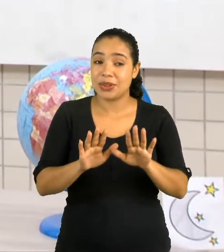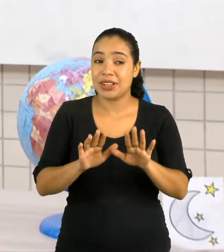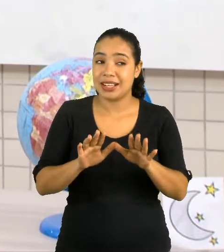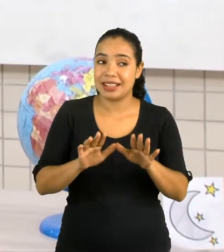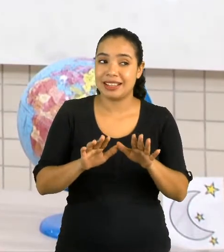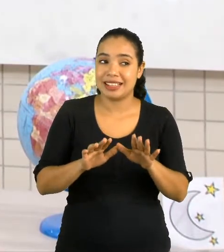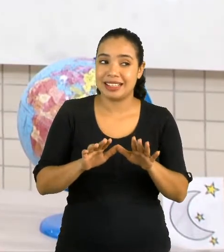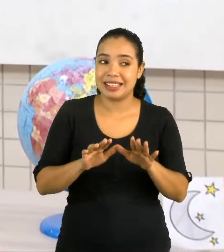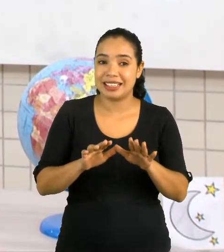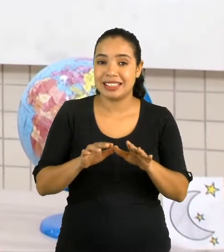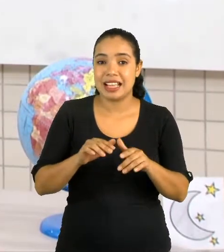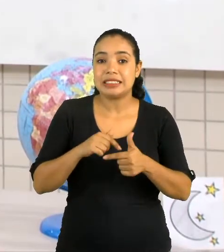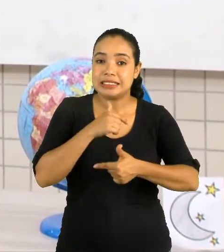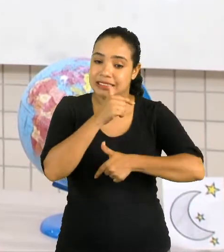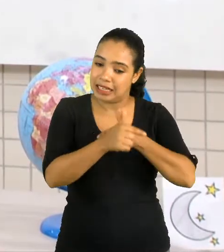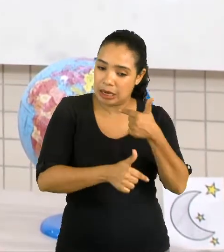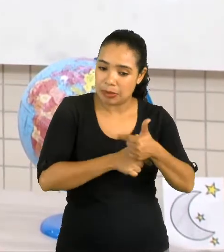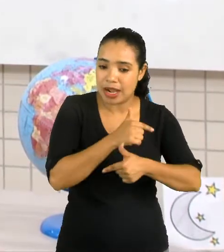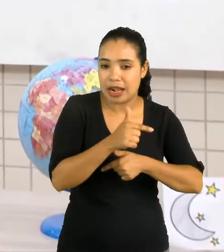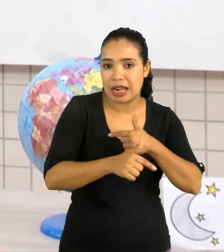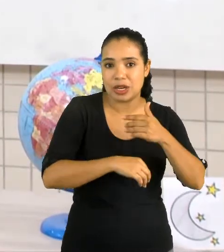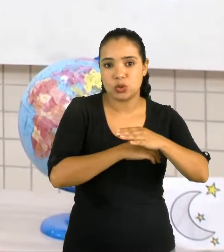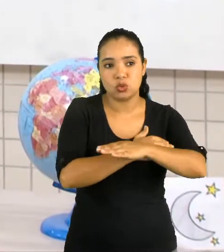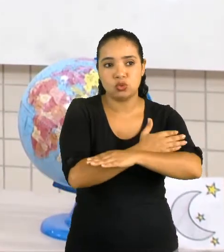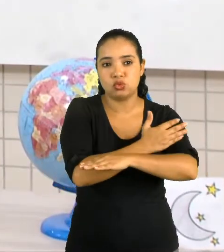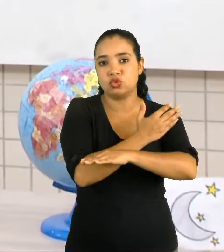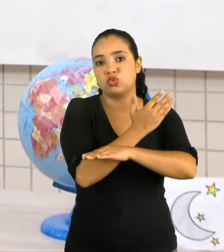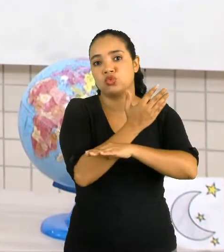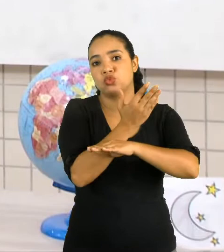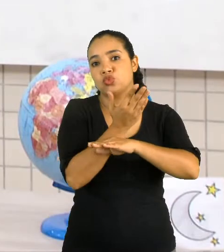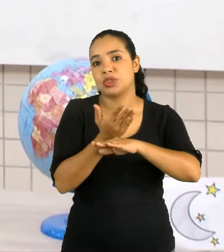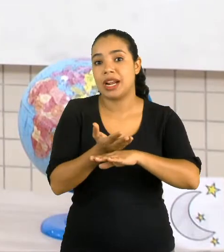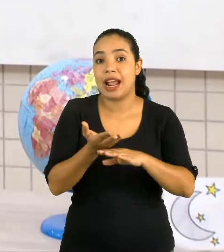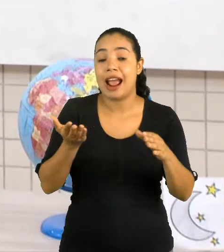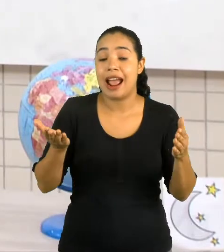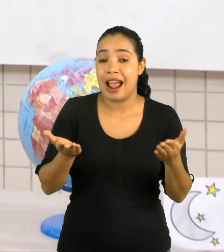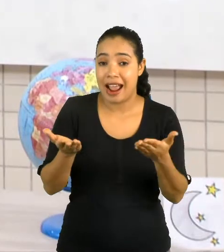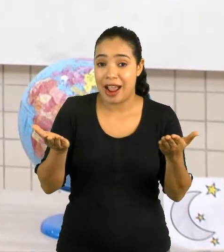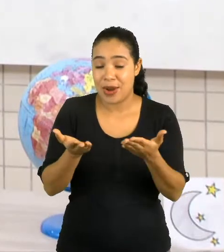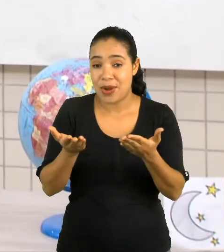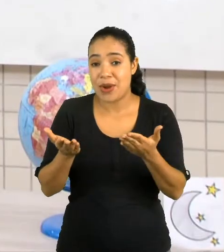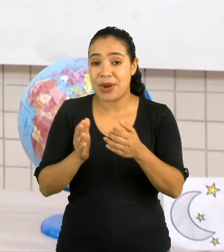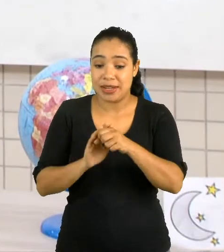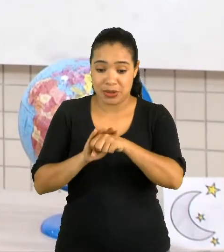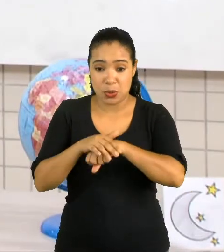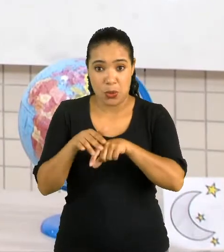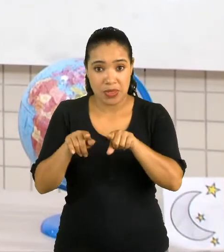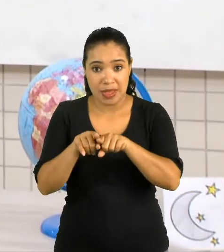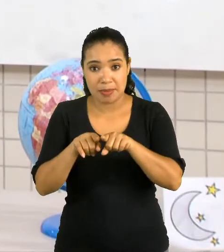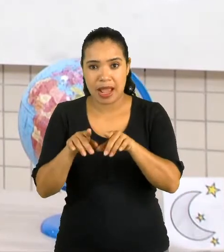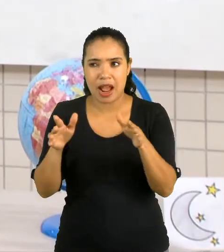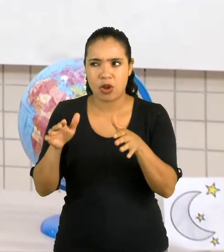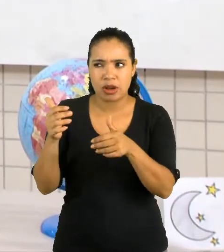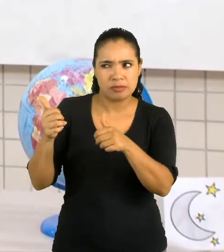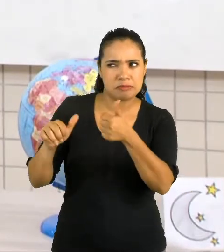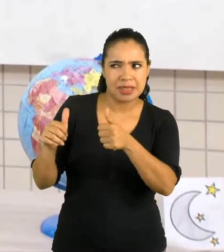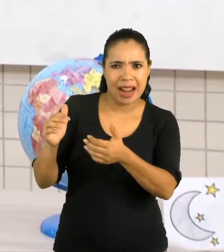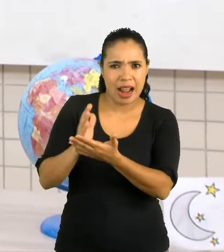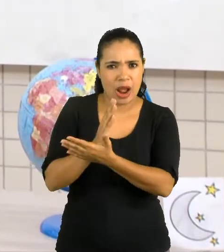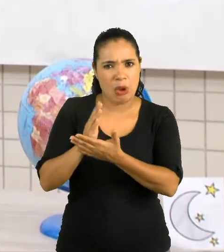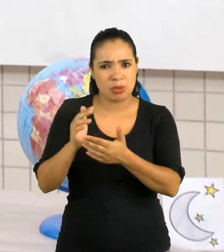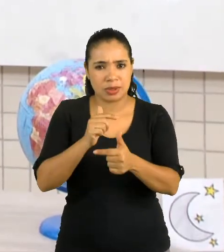atividades realizadas durante o dia e noite, agora nós iremos analisar algumas